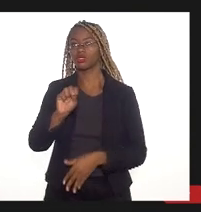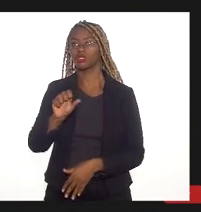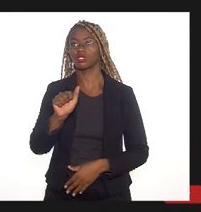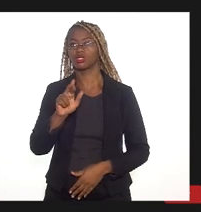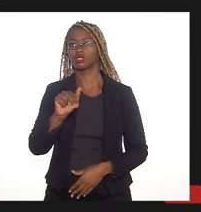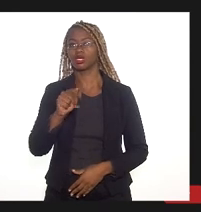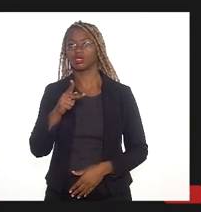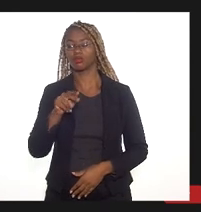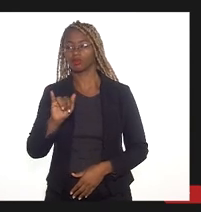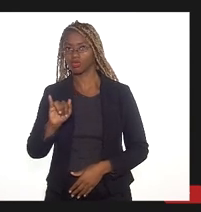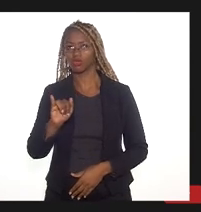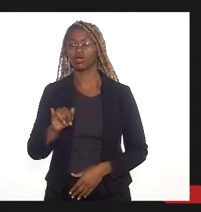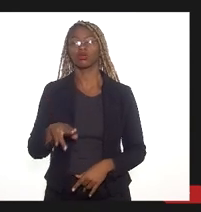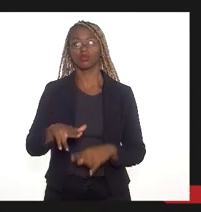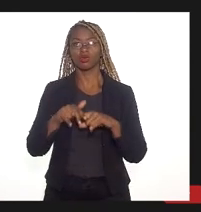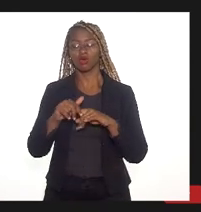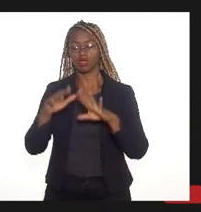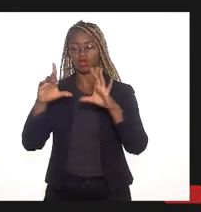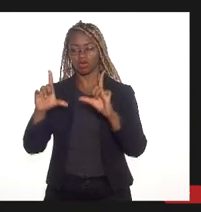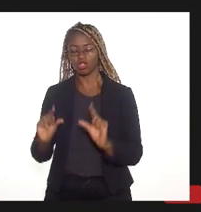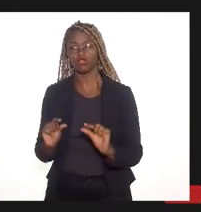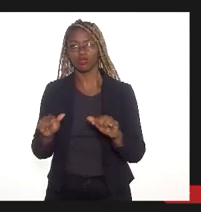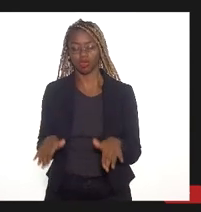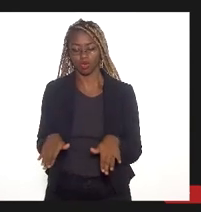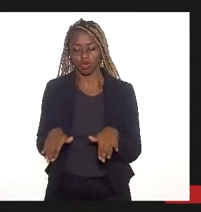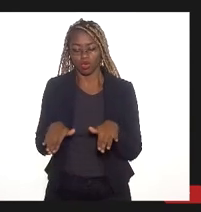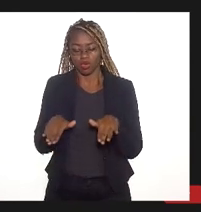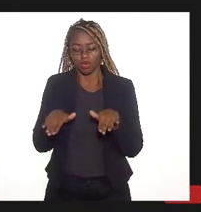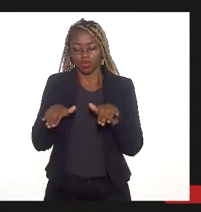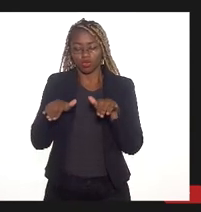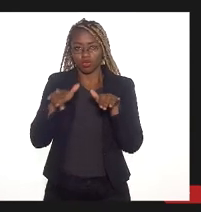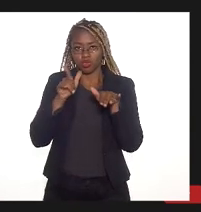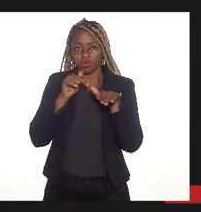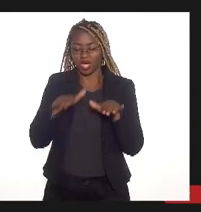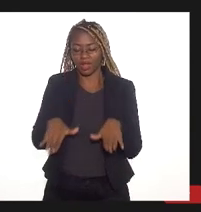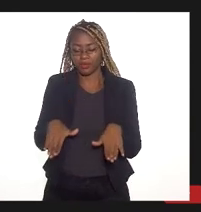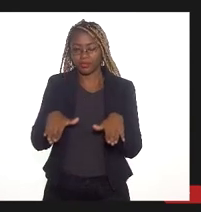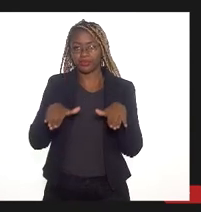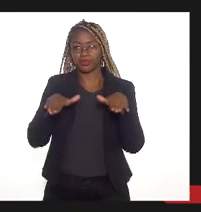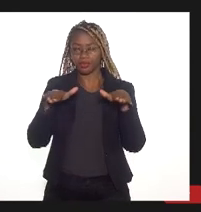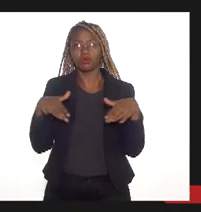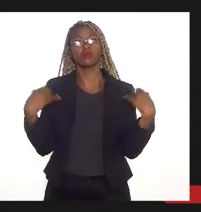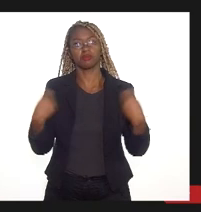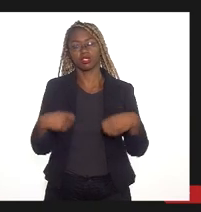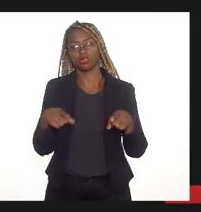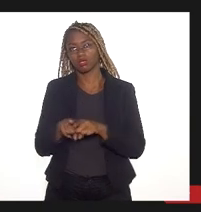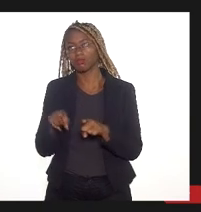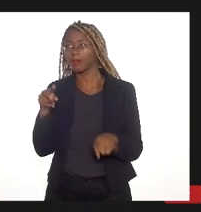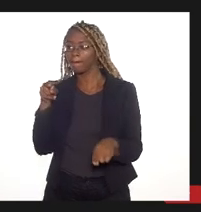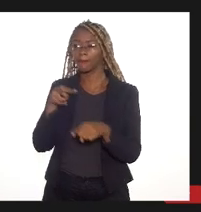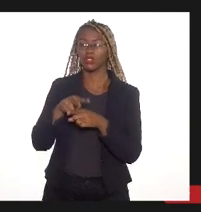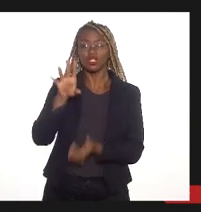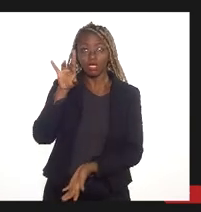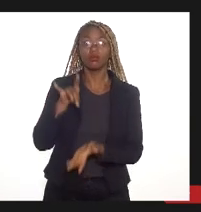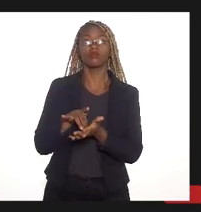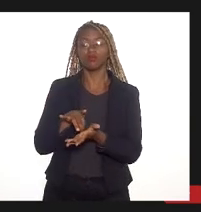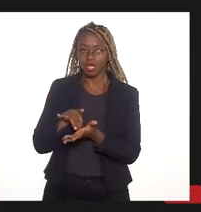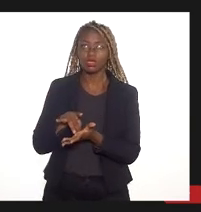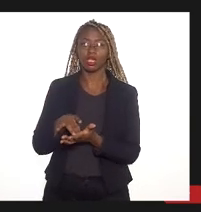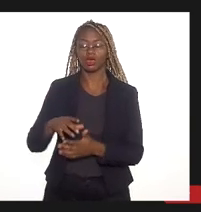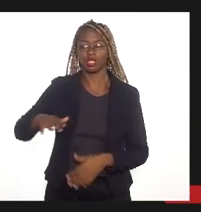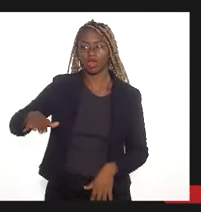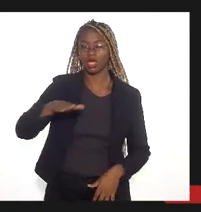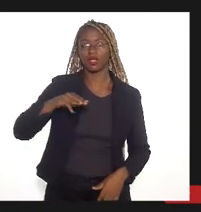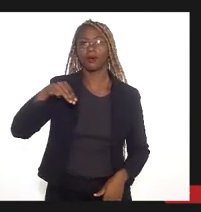cheias do Sarapuí e do Iguaçu. Além disso, é necessário dar proteção efetiva ao manguezal